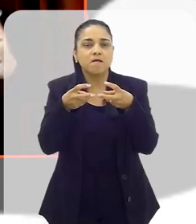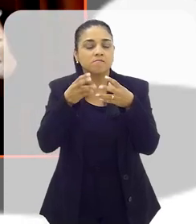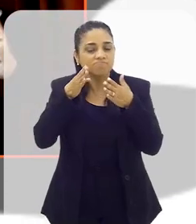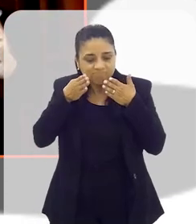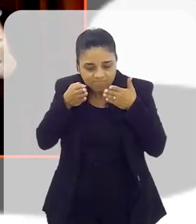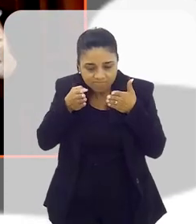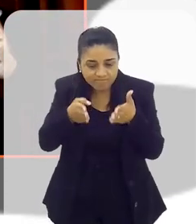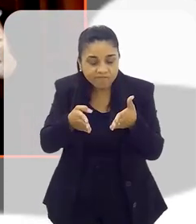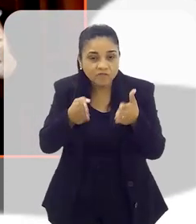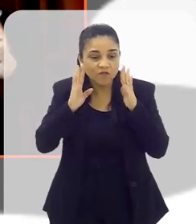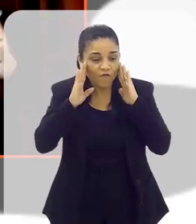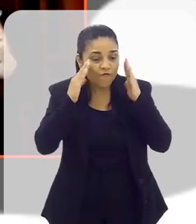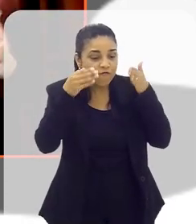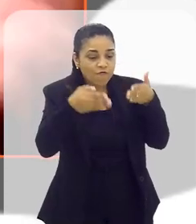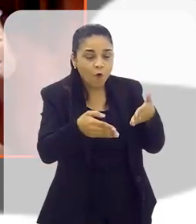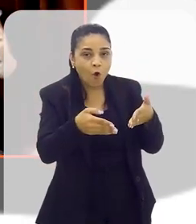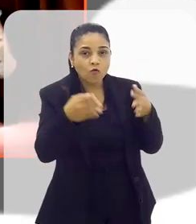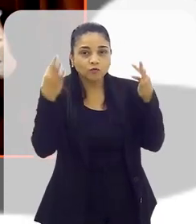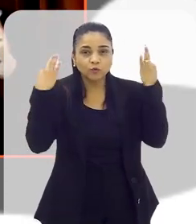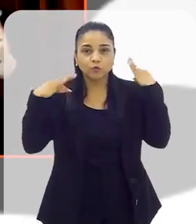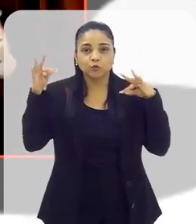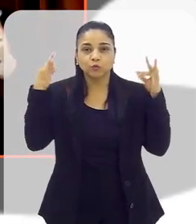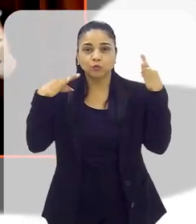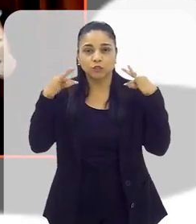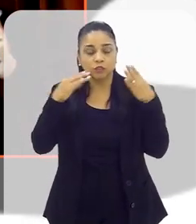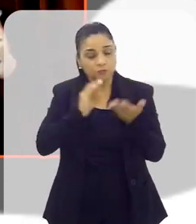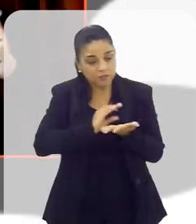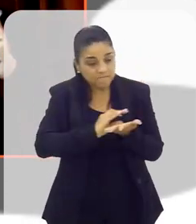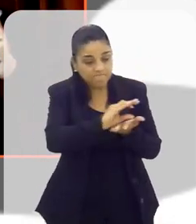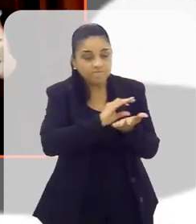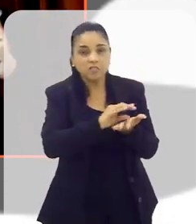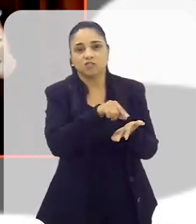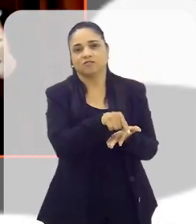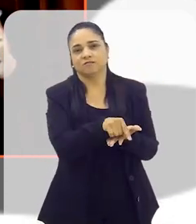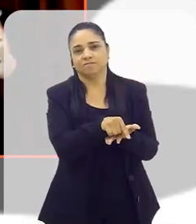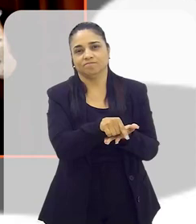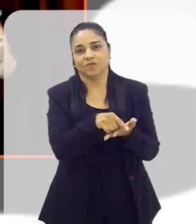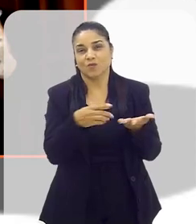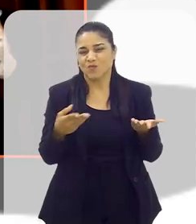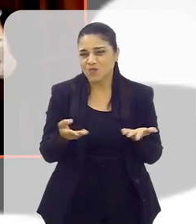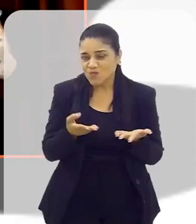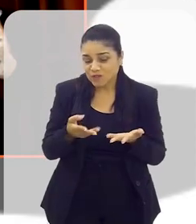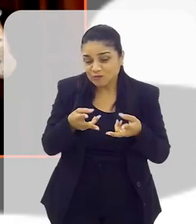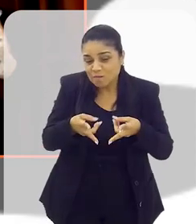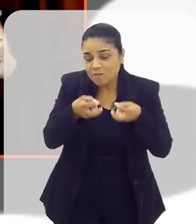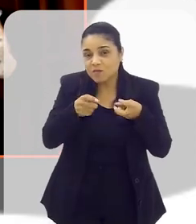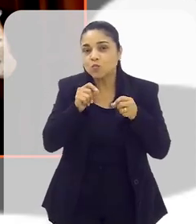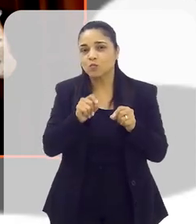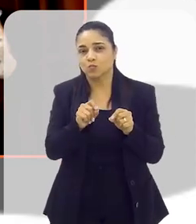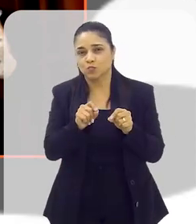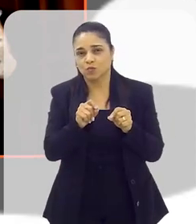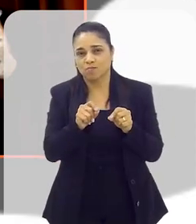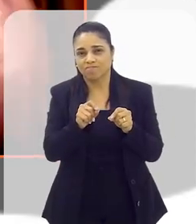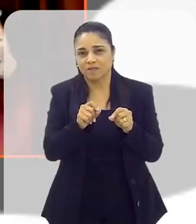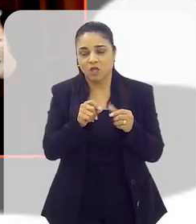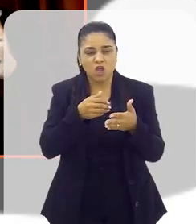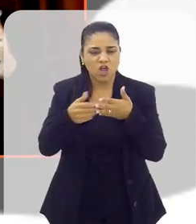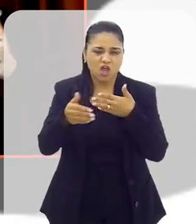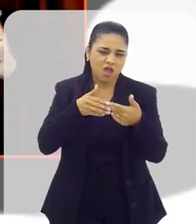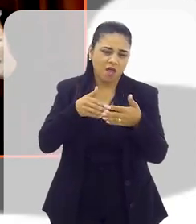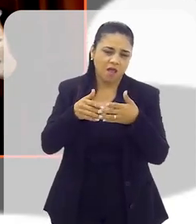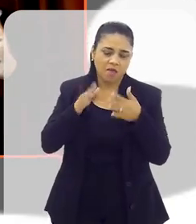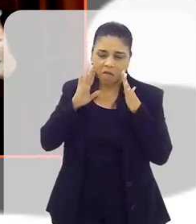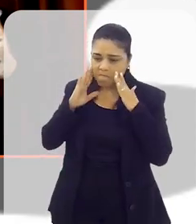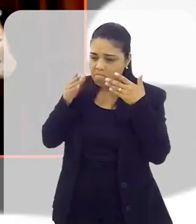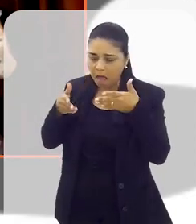os destinos prioritários e investir em tais de estilos. O que a gente vê hoje, Cláudia, é atirando para todos os